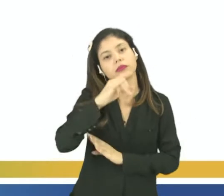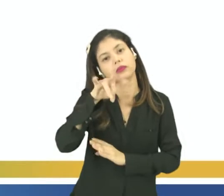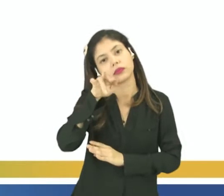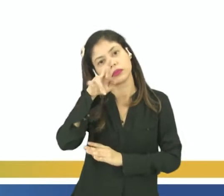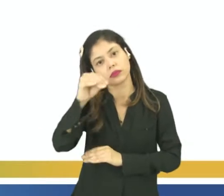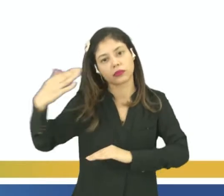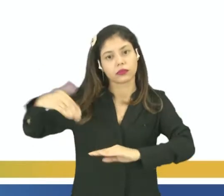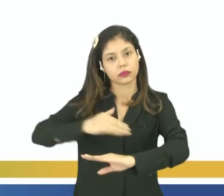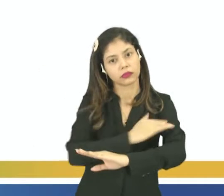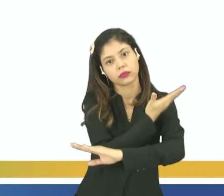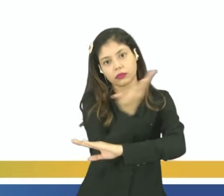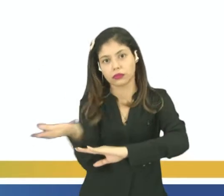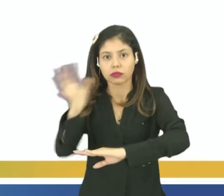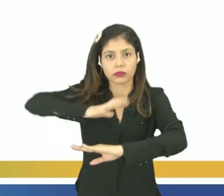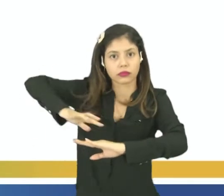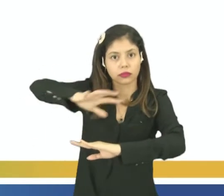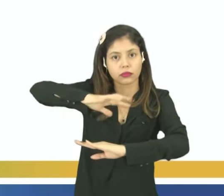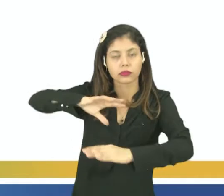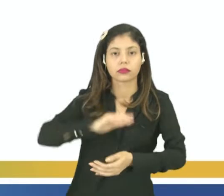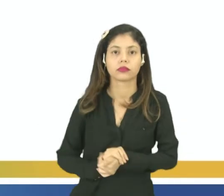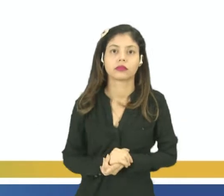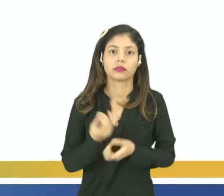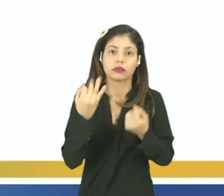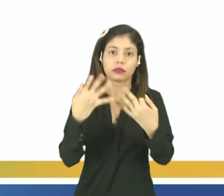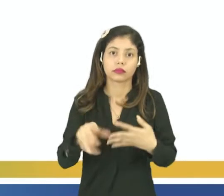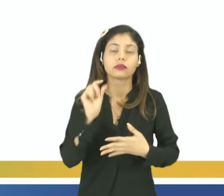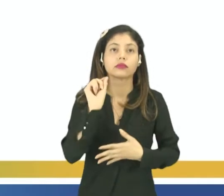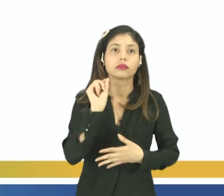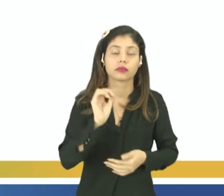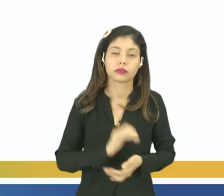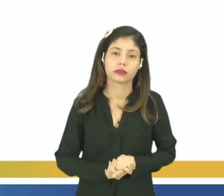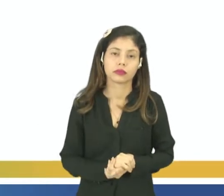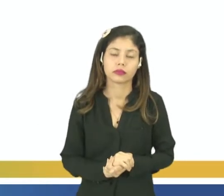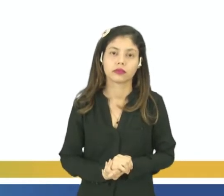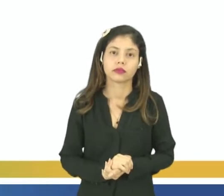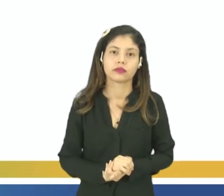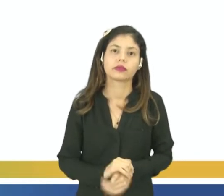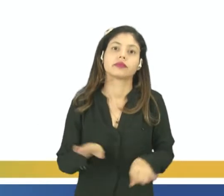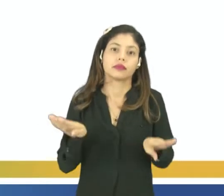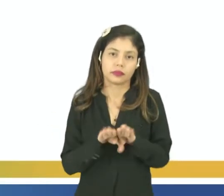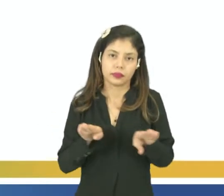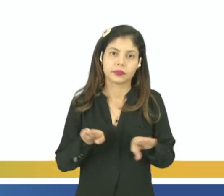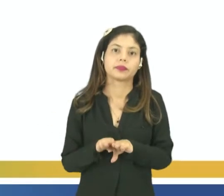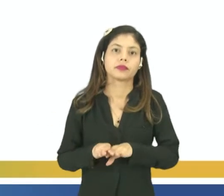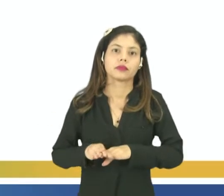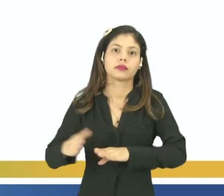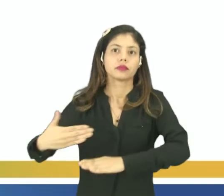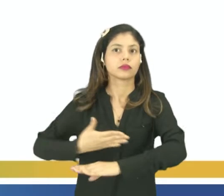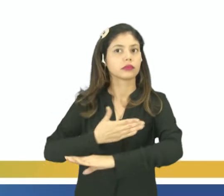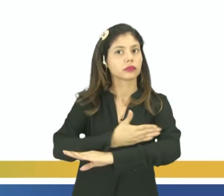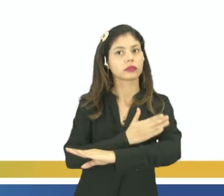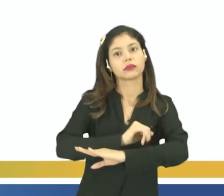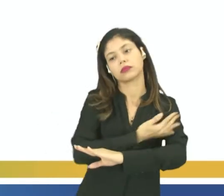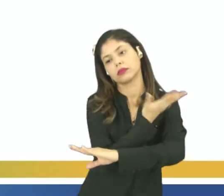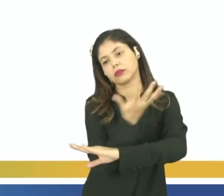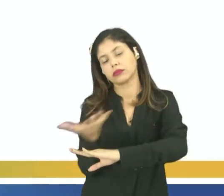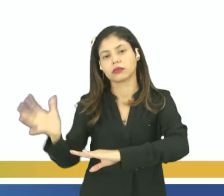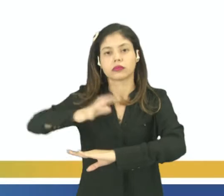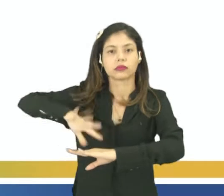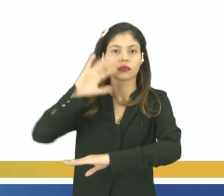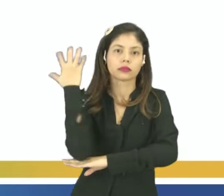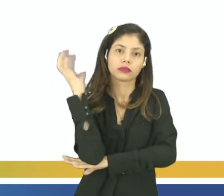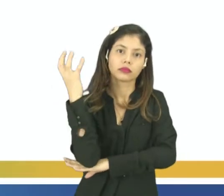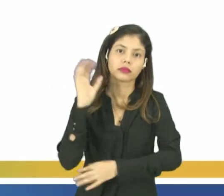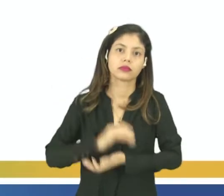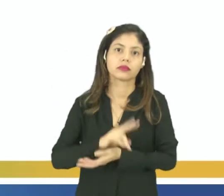eu já falei um pouquinho para vocês lá no início, que vai ser o que? Vai ser um estado onde o ecossistema, os fatores bióticos e abióticos,